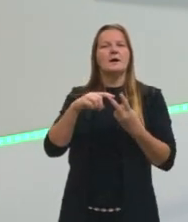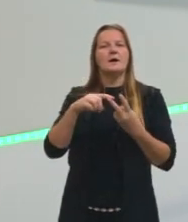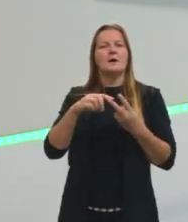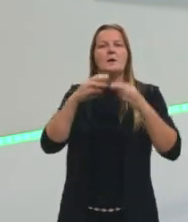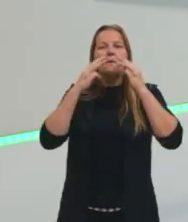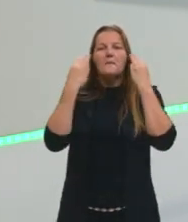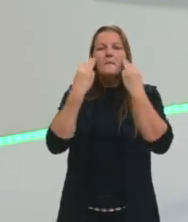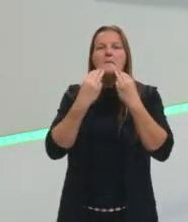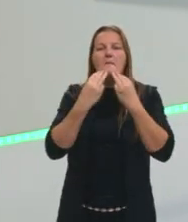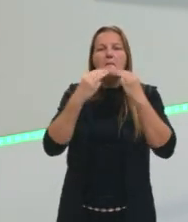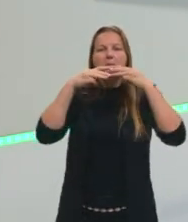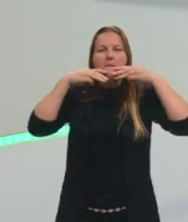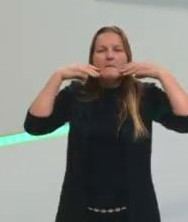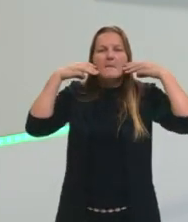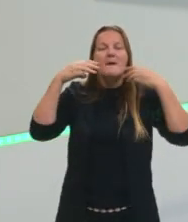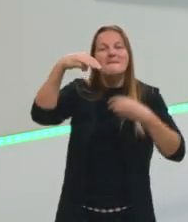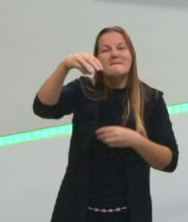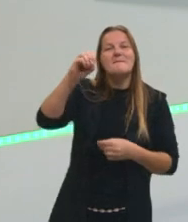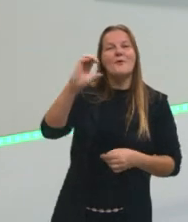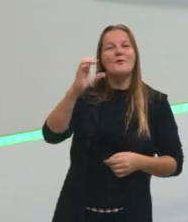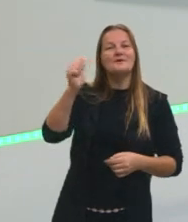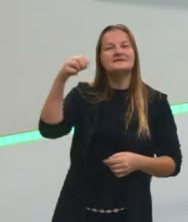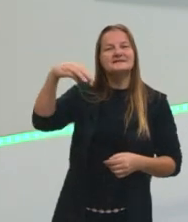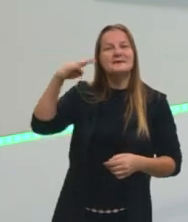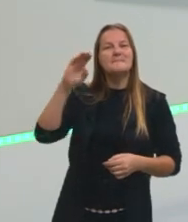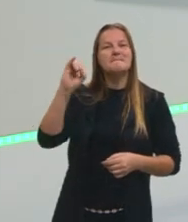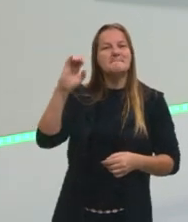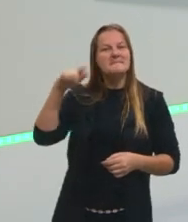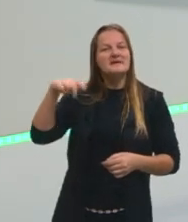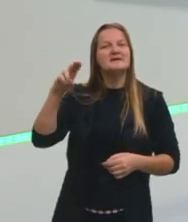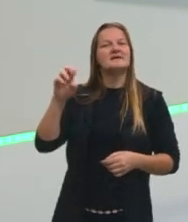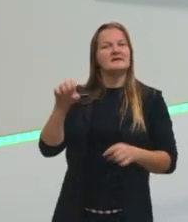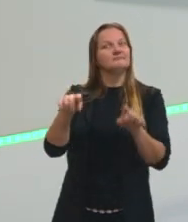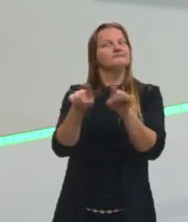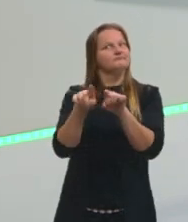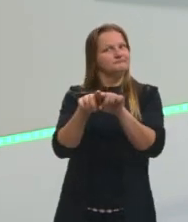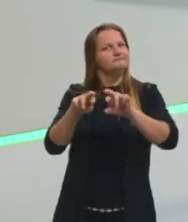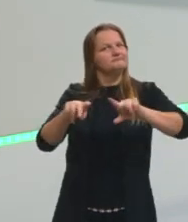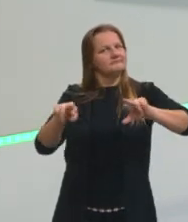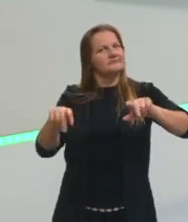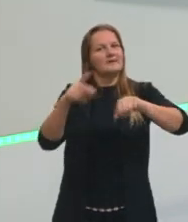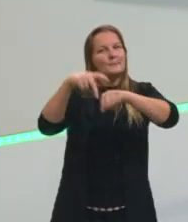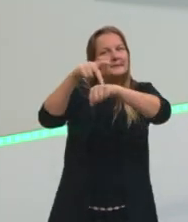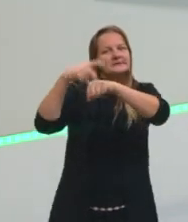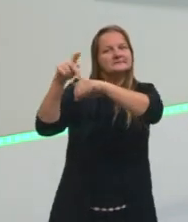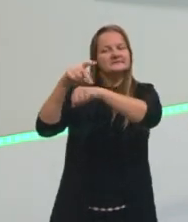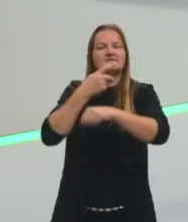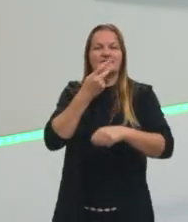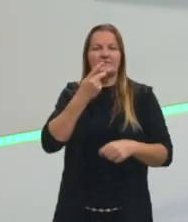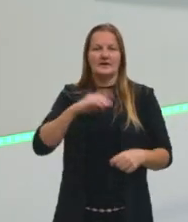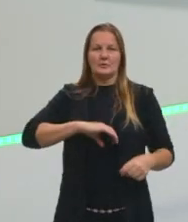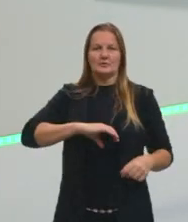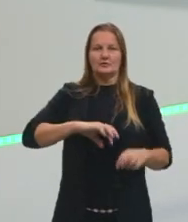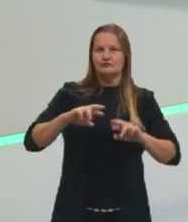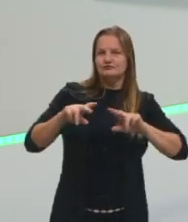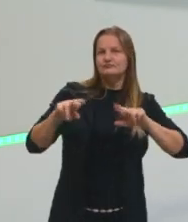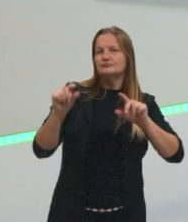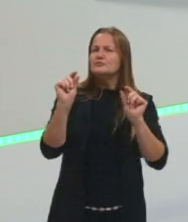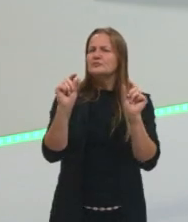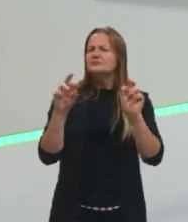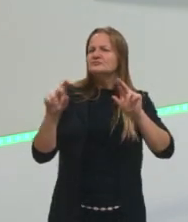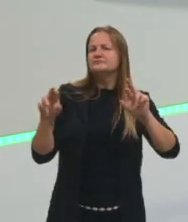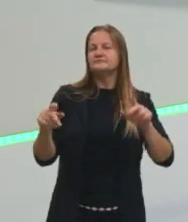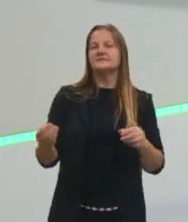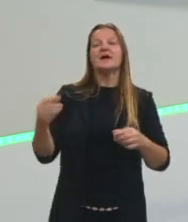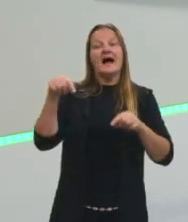falam português. E essas variações não vão acontecer somente entre os países, mas elas acontecem, inclusive, dentro do